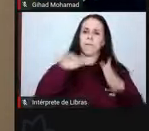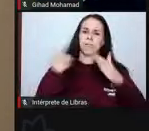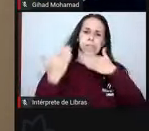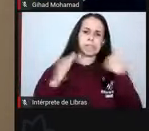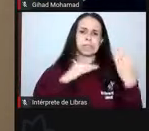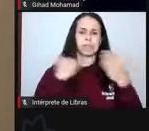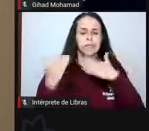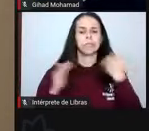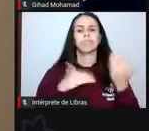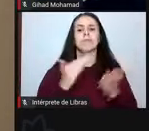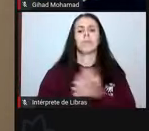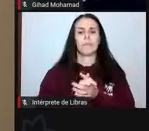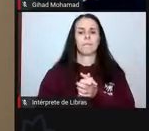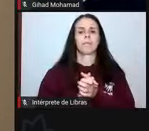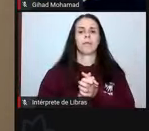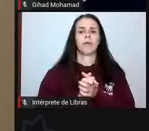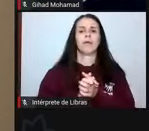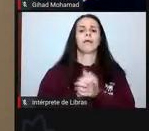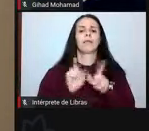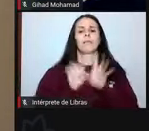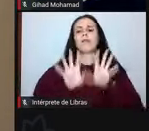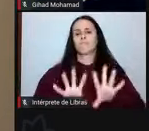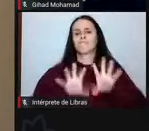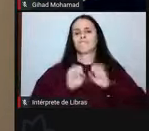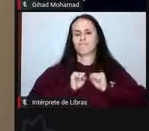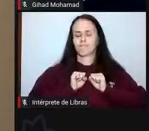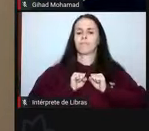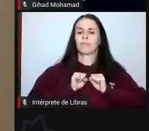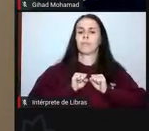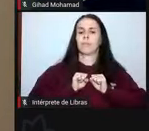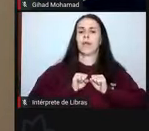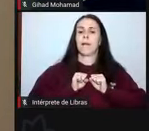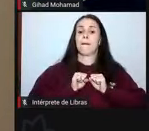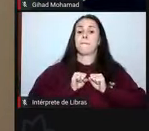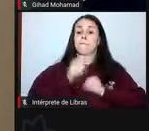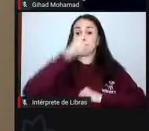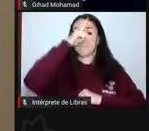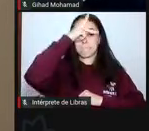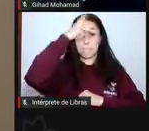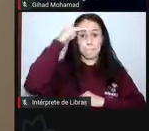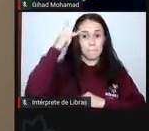registrado contágios, pacientes graves,